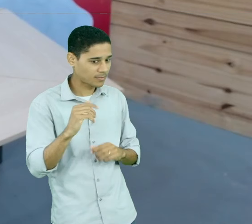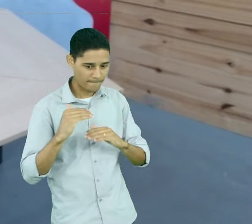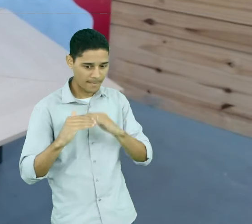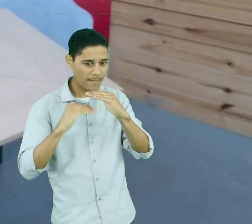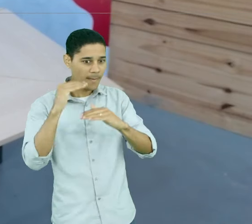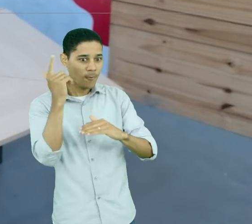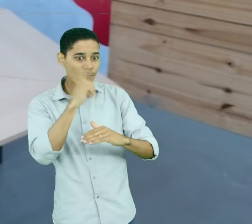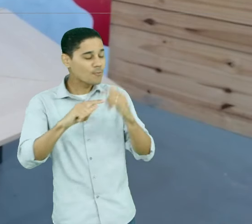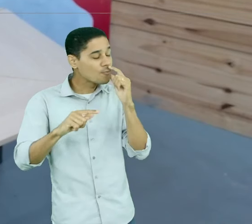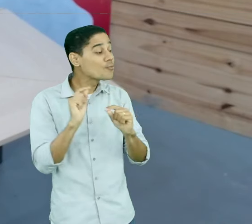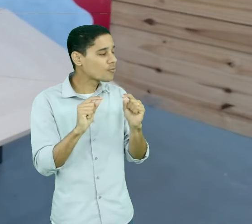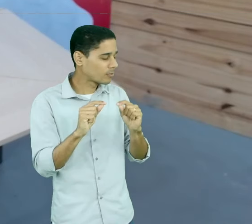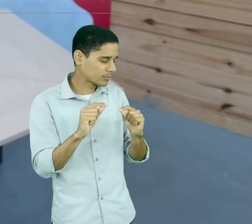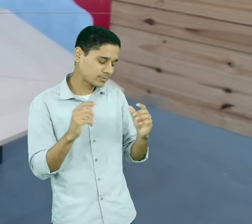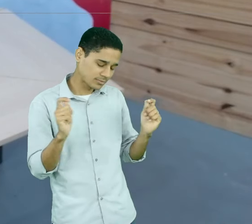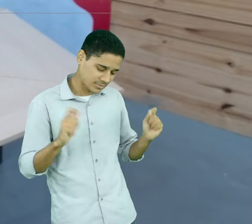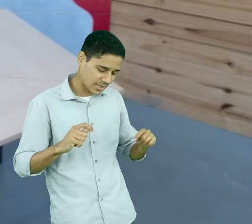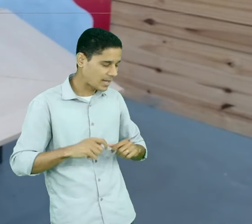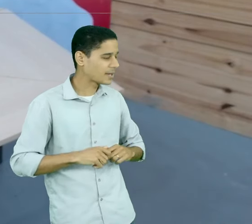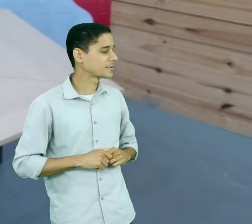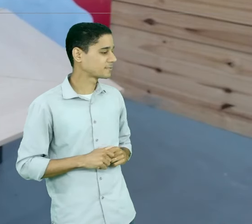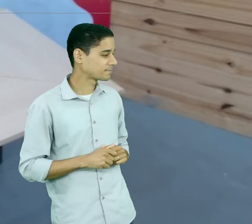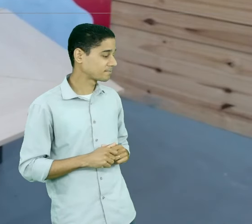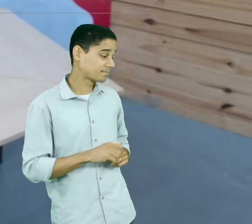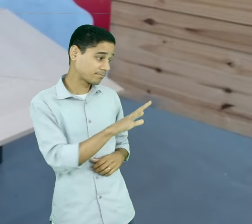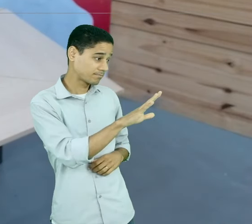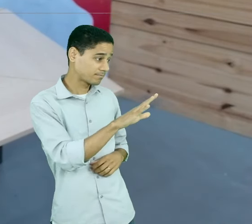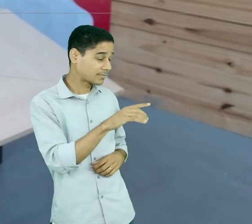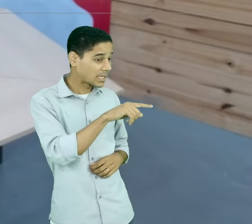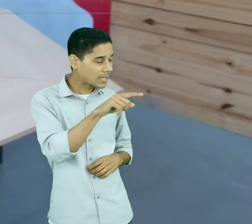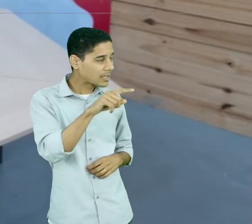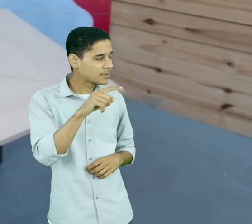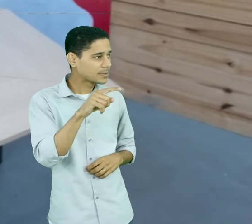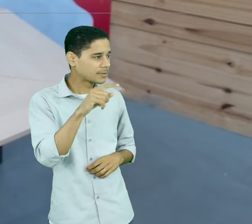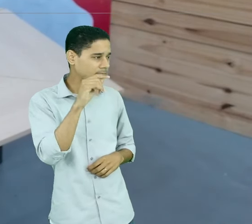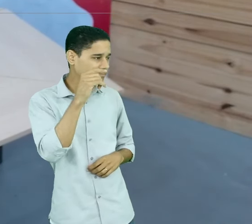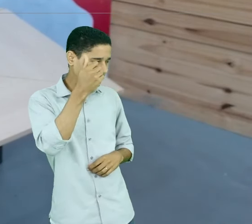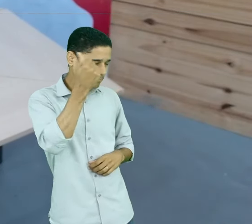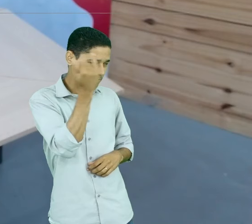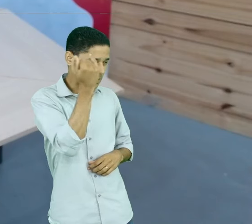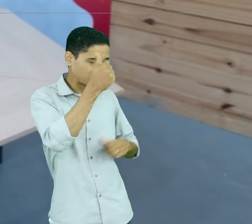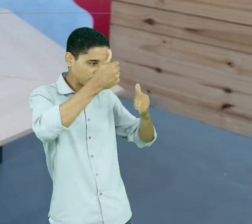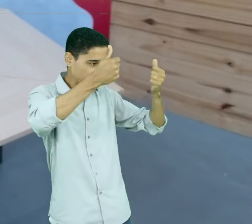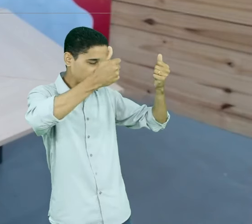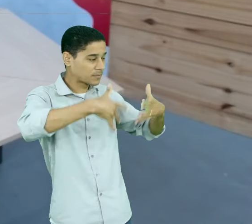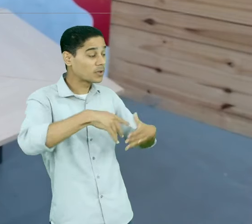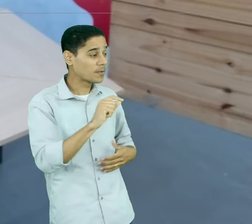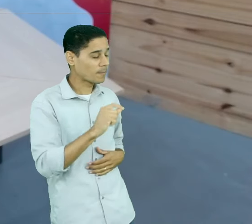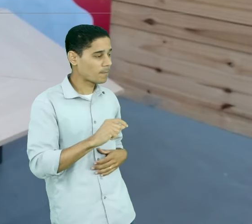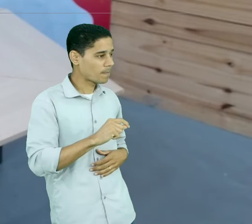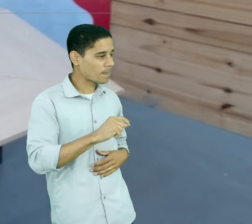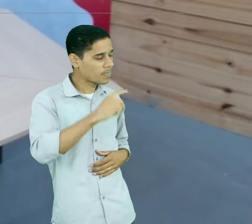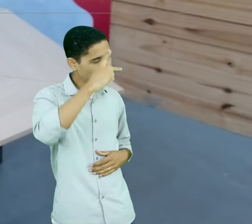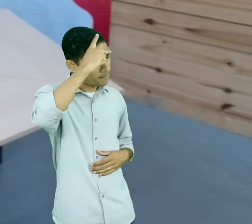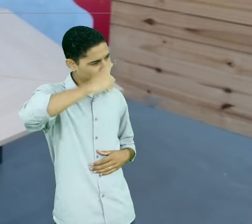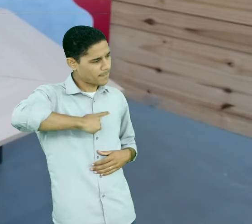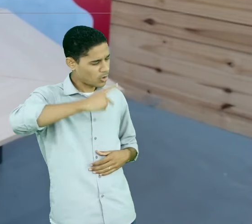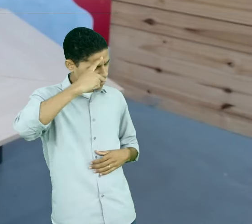Não somente é importante destacar que, inclusive, do ponto de vista pessoal, pode nos ajudar.